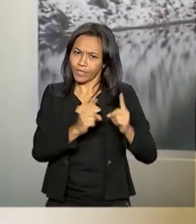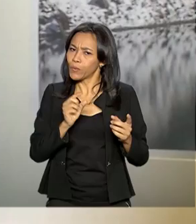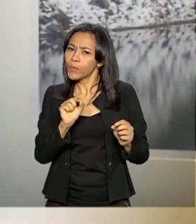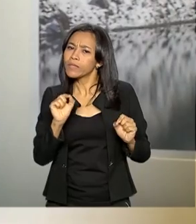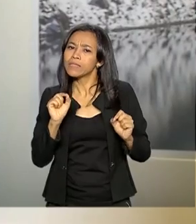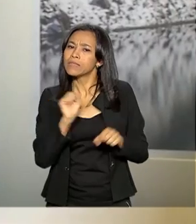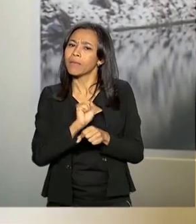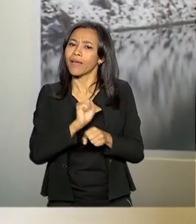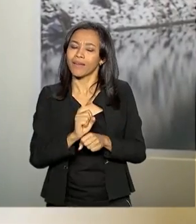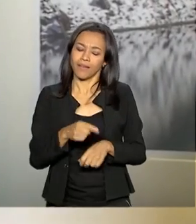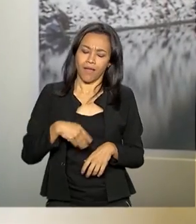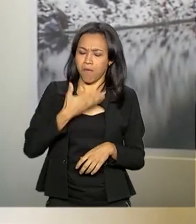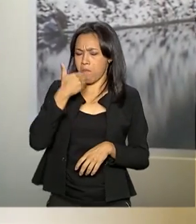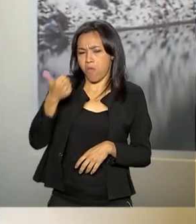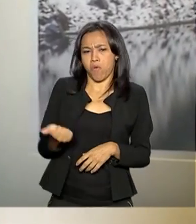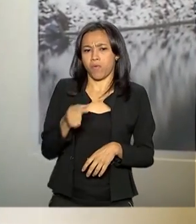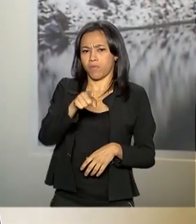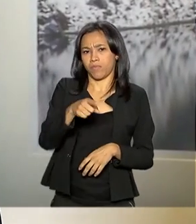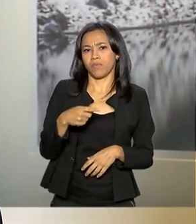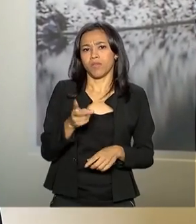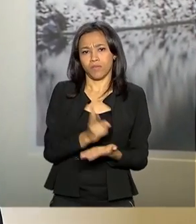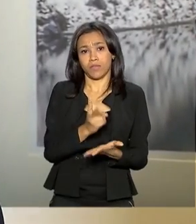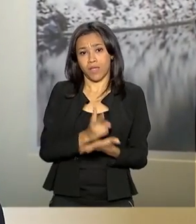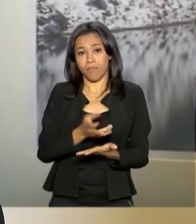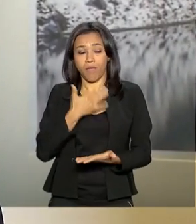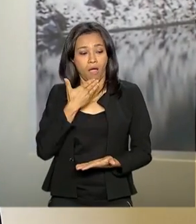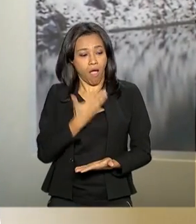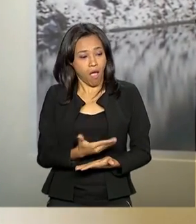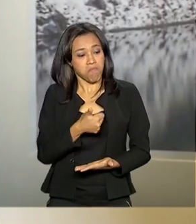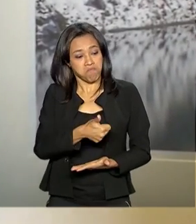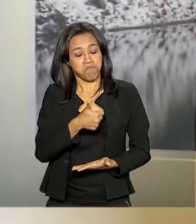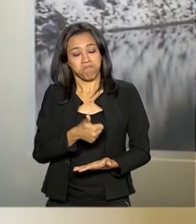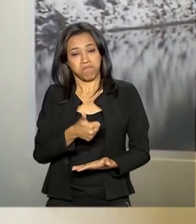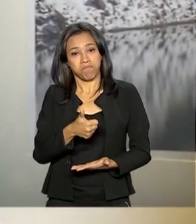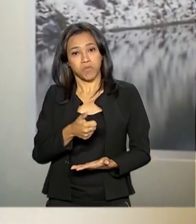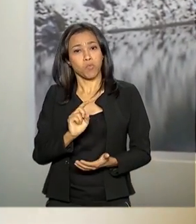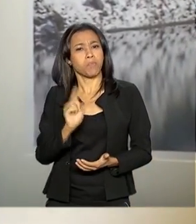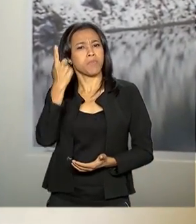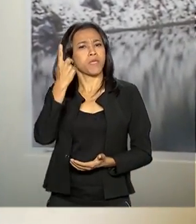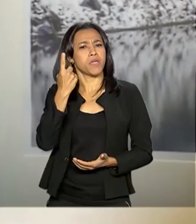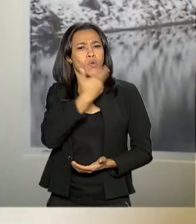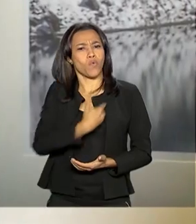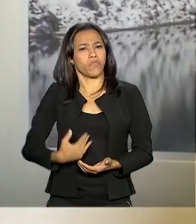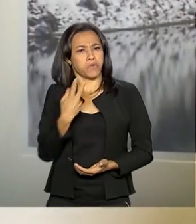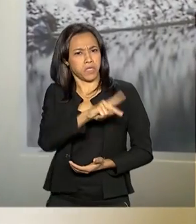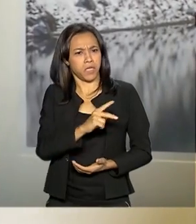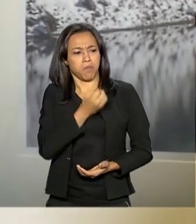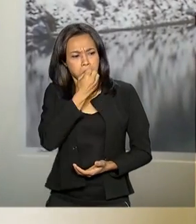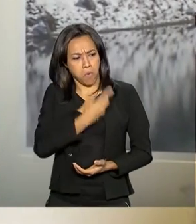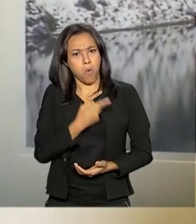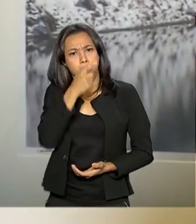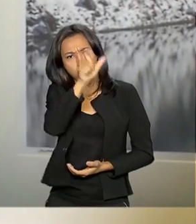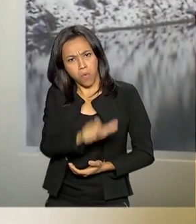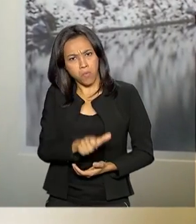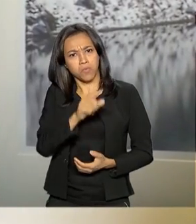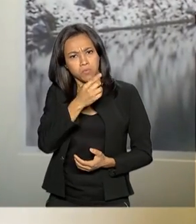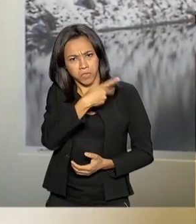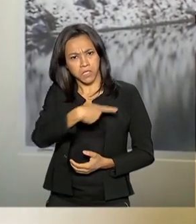Eu sempre fui admirador do Pineira, ele não me conhecia, desde o primeiro governo dele. Achei muito positivo,